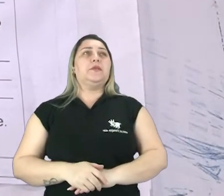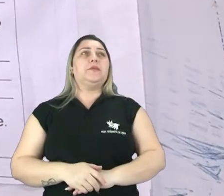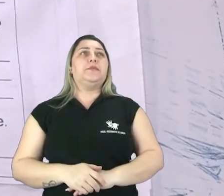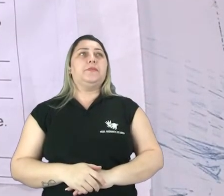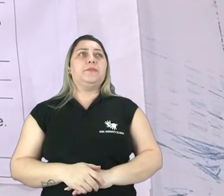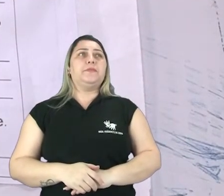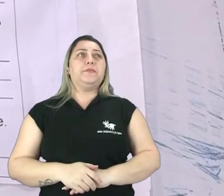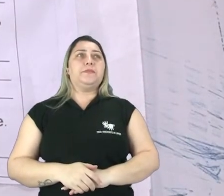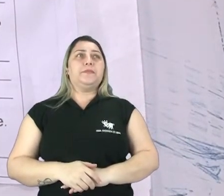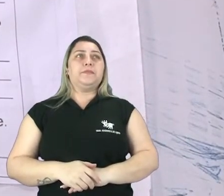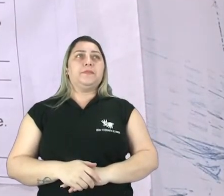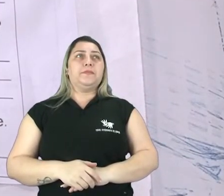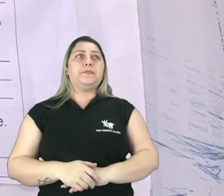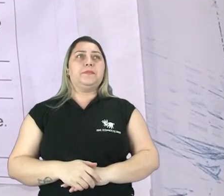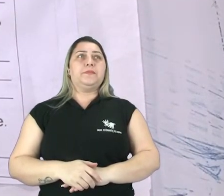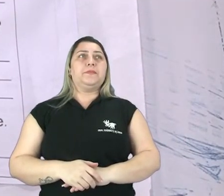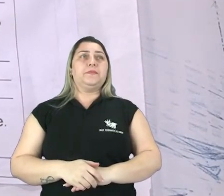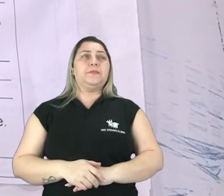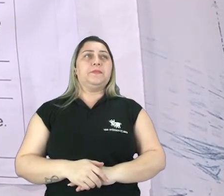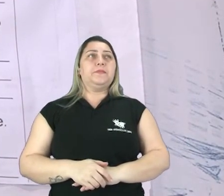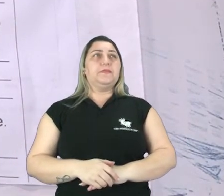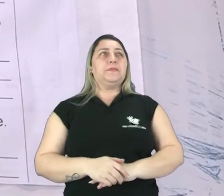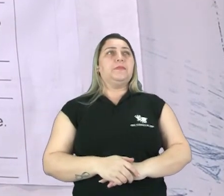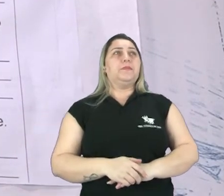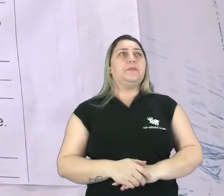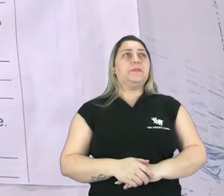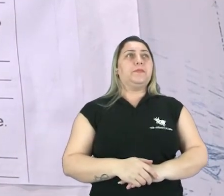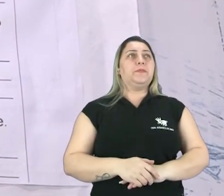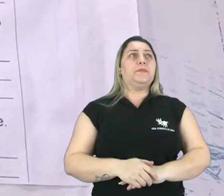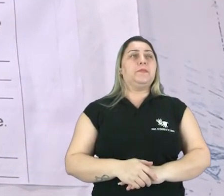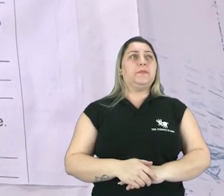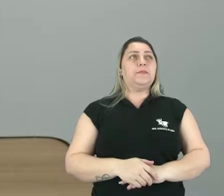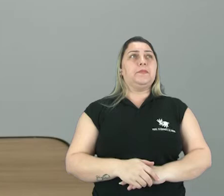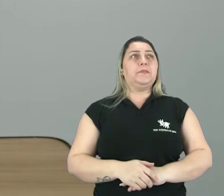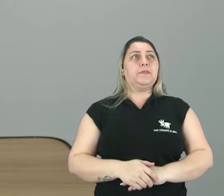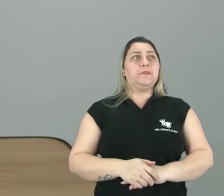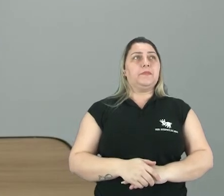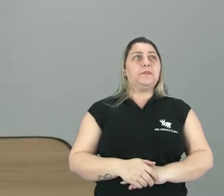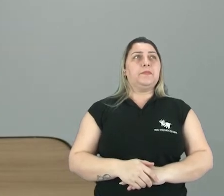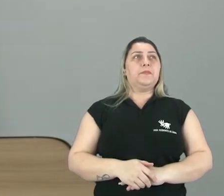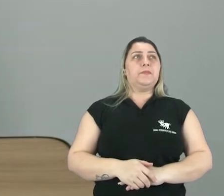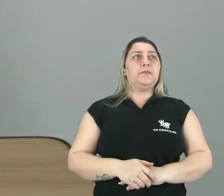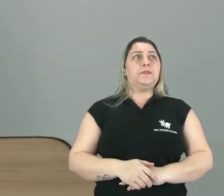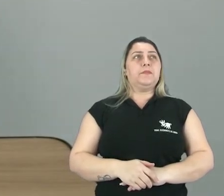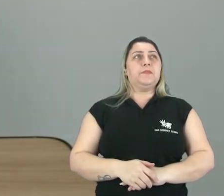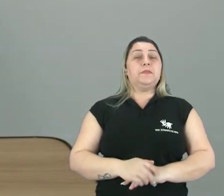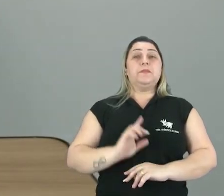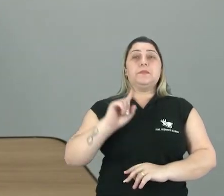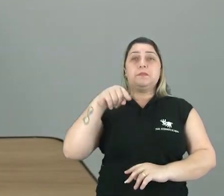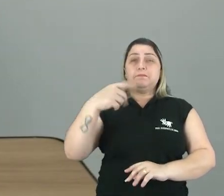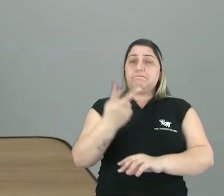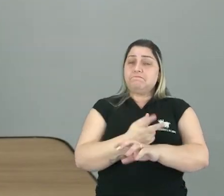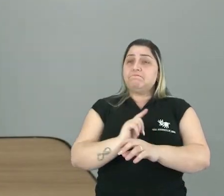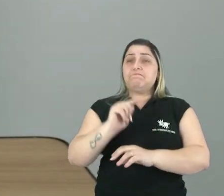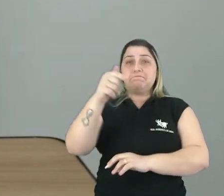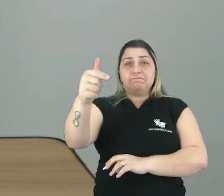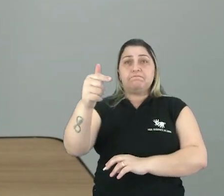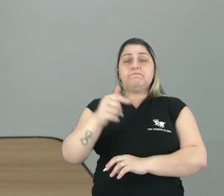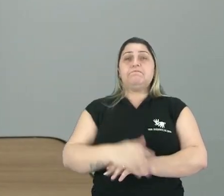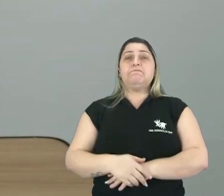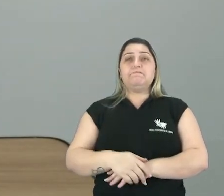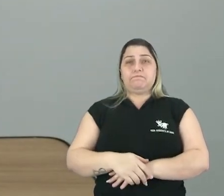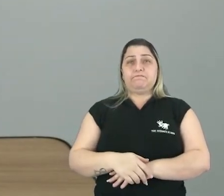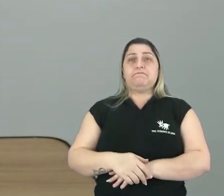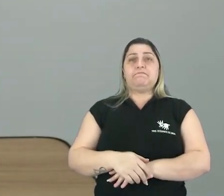eles buscam. Quando ele fala procurados ó. Países mais procurados. Porque especialmente esse. Depois eles buscam. Outras